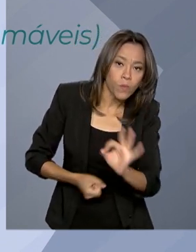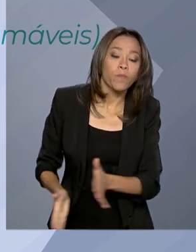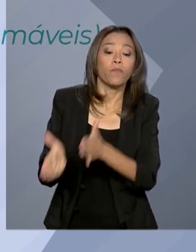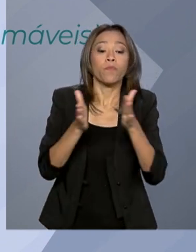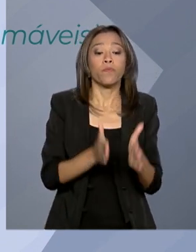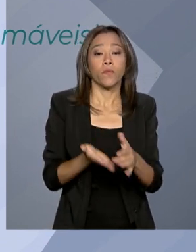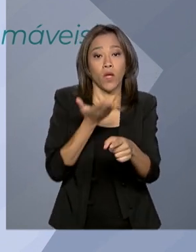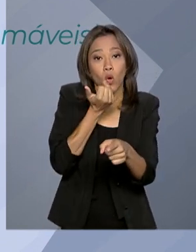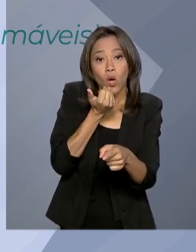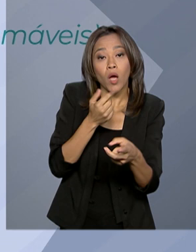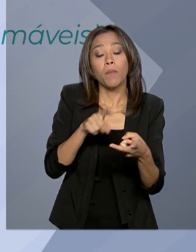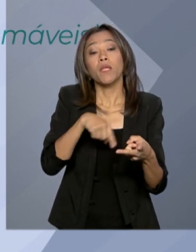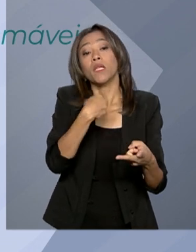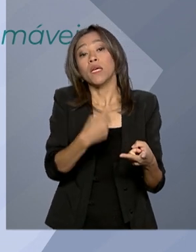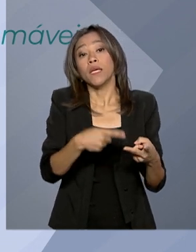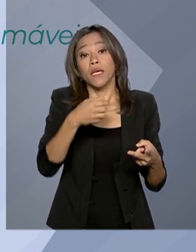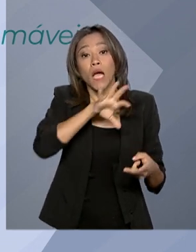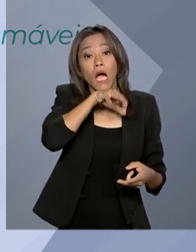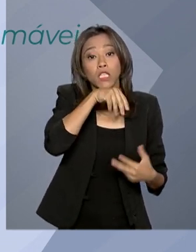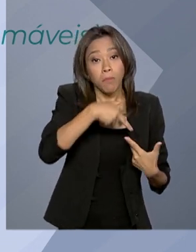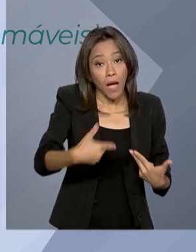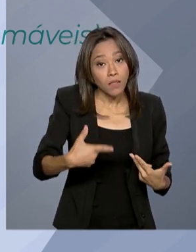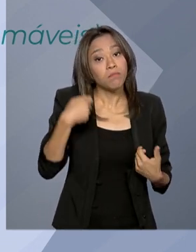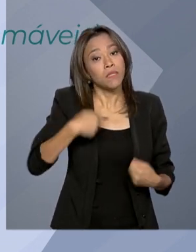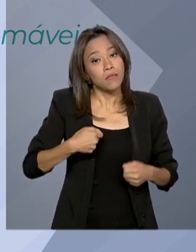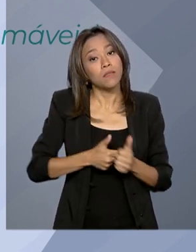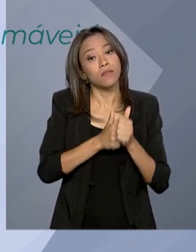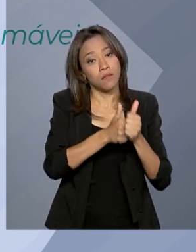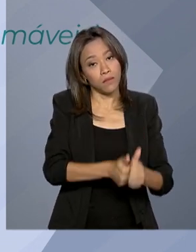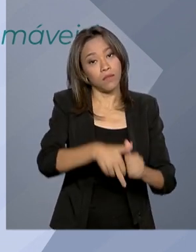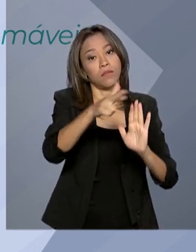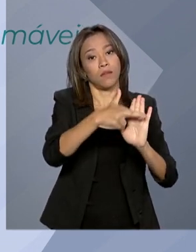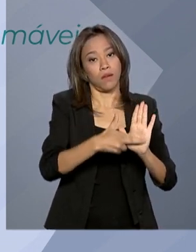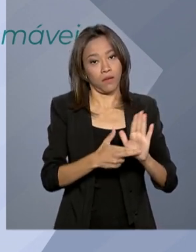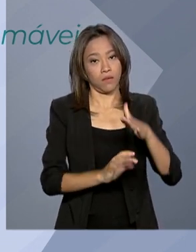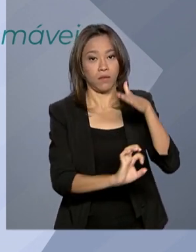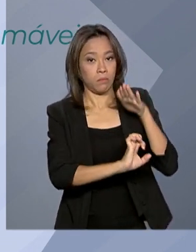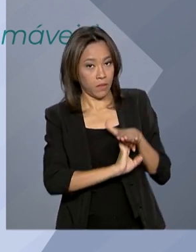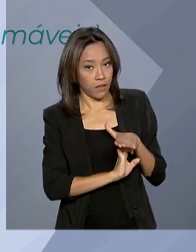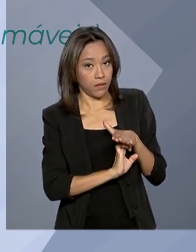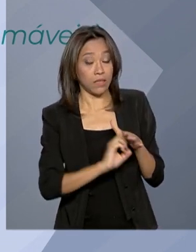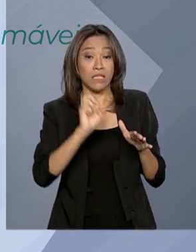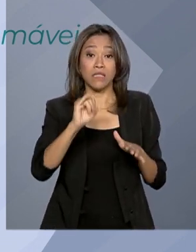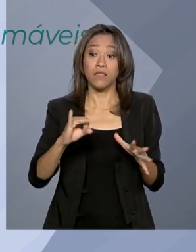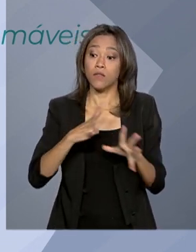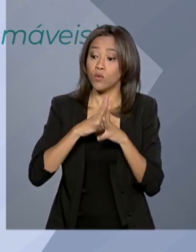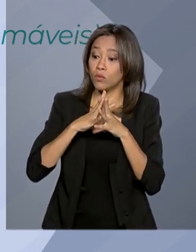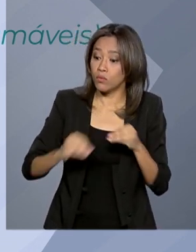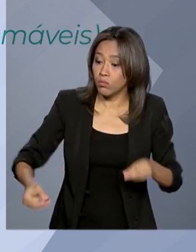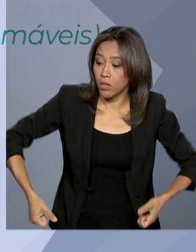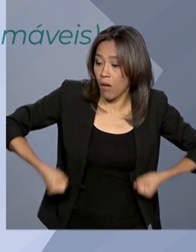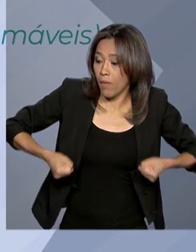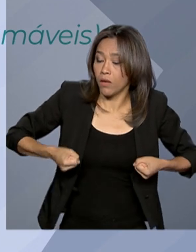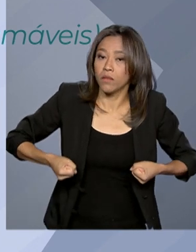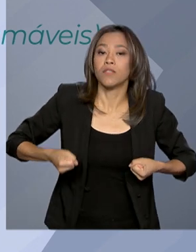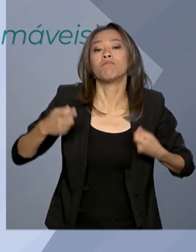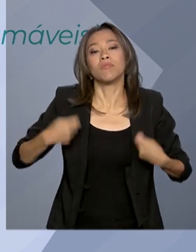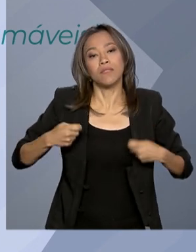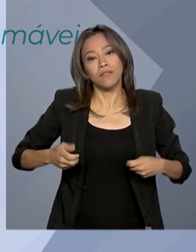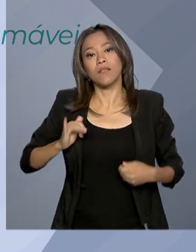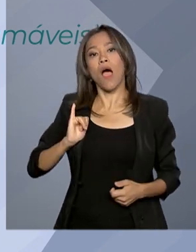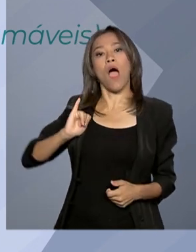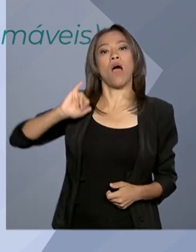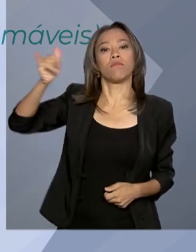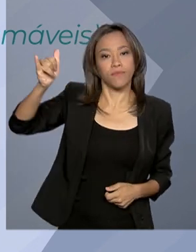alimentos e animais, consulte as regras da companhia. E em caso de extravio da bagagem, comunique o fato